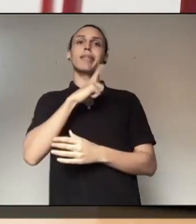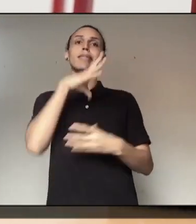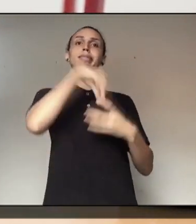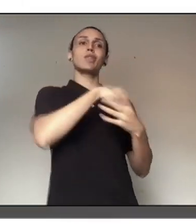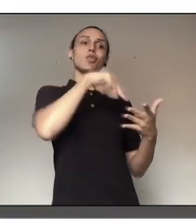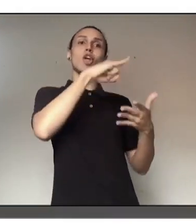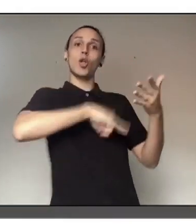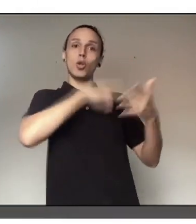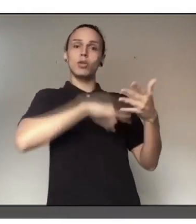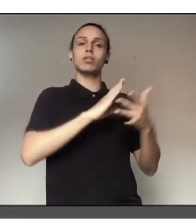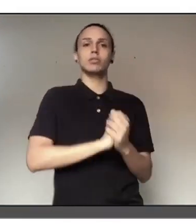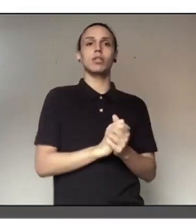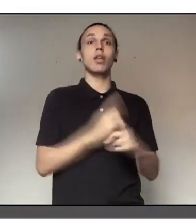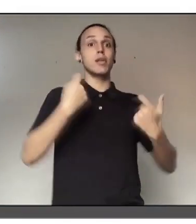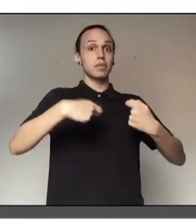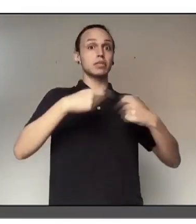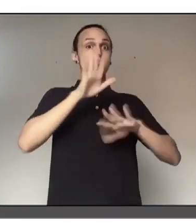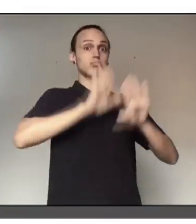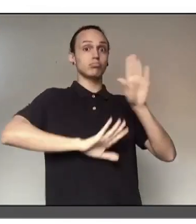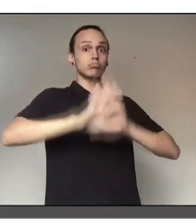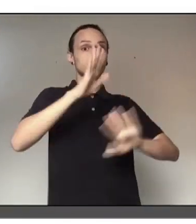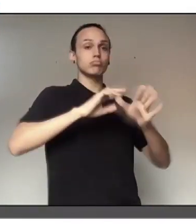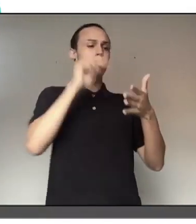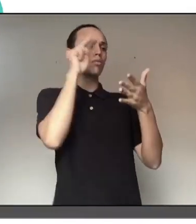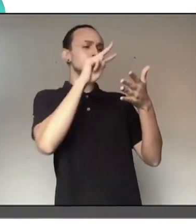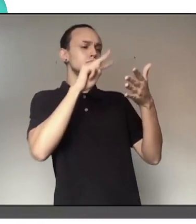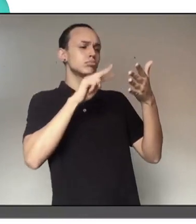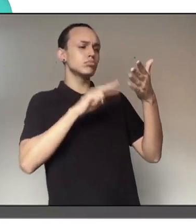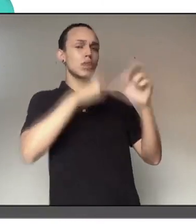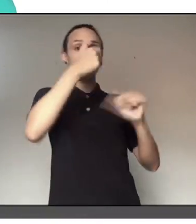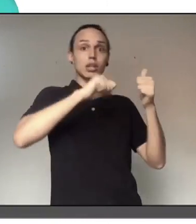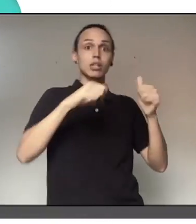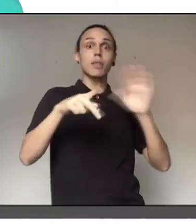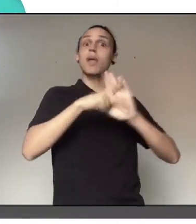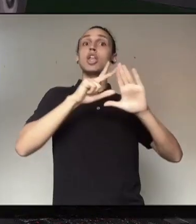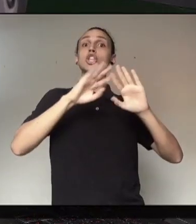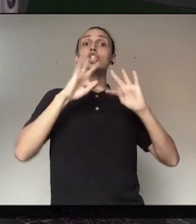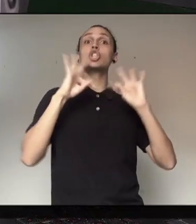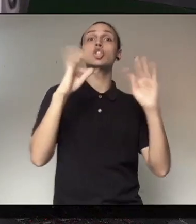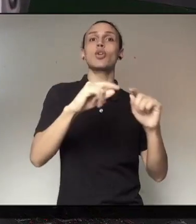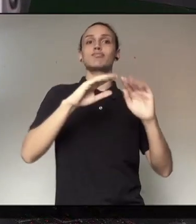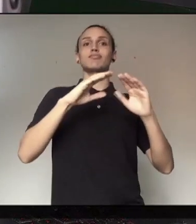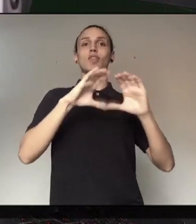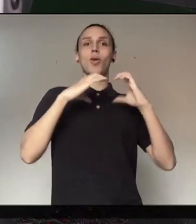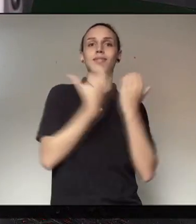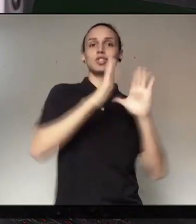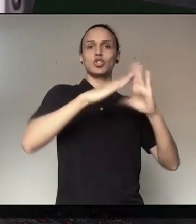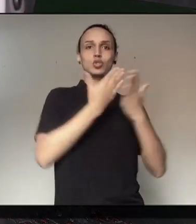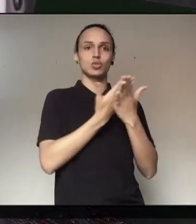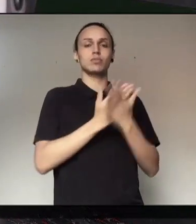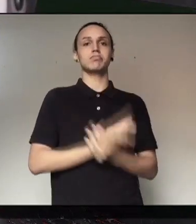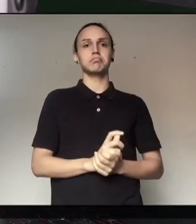A viabilidade de adoção de medidas de proteção, como as que estão listadas no manual, deve ser cuidadosamente